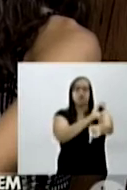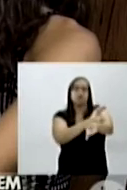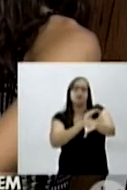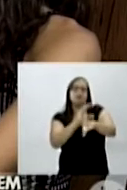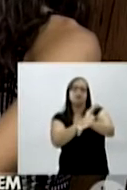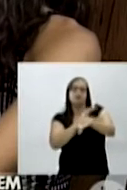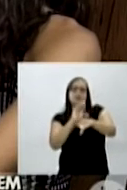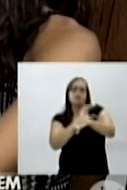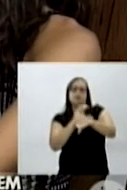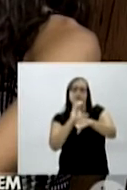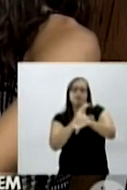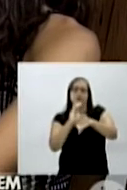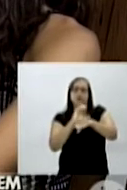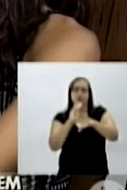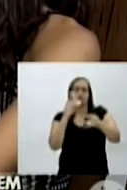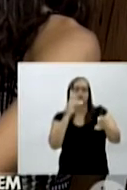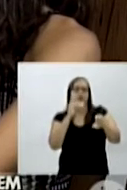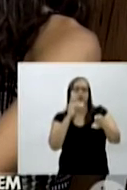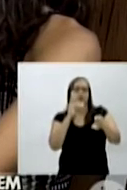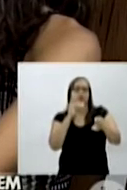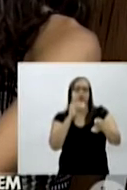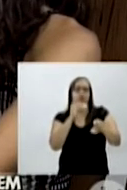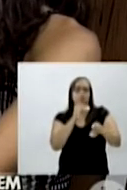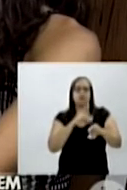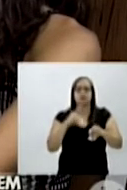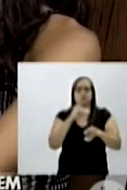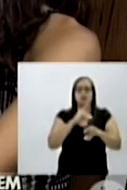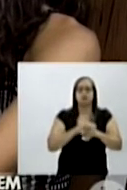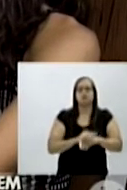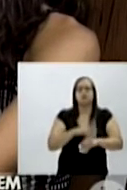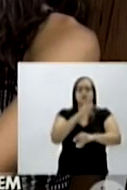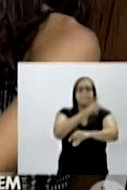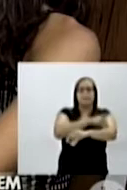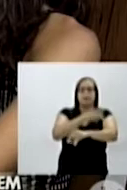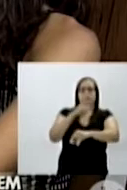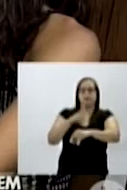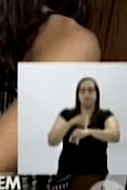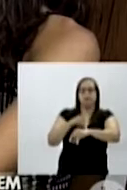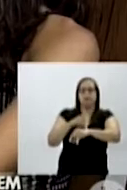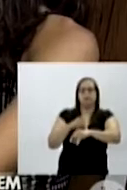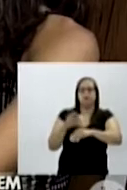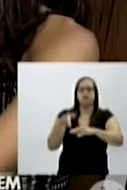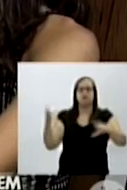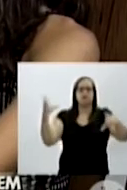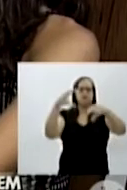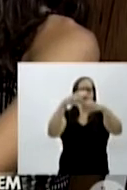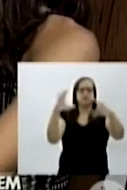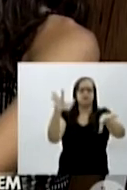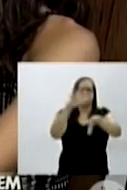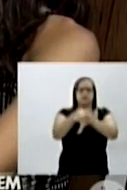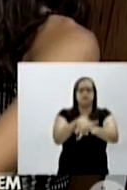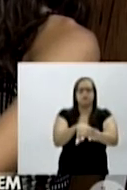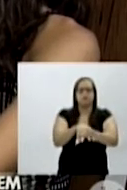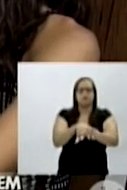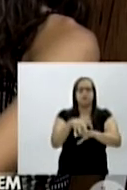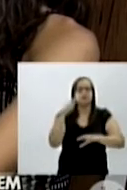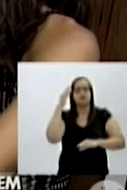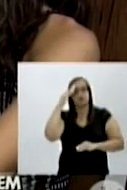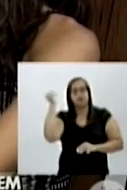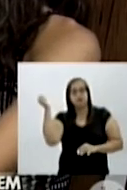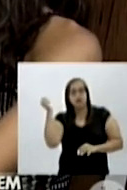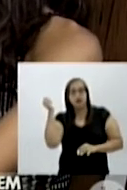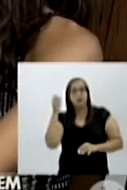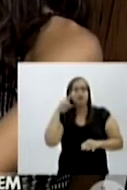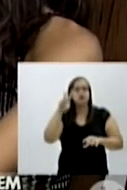coordenador do curso de pedagogia me procurou. Ele faz parte do núcleo de inclusão, o Júlio. E ele falou, não, a gente sabe do